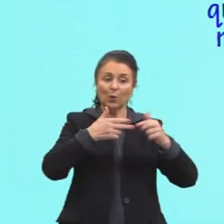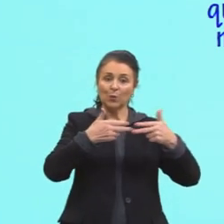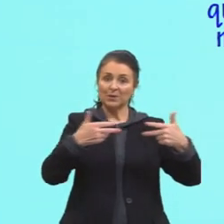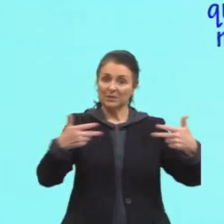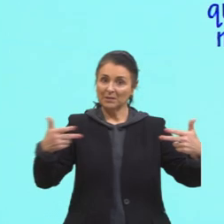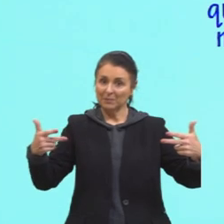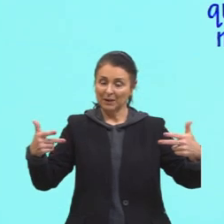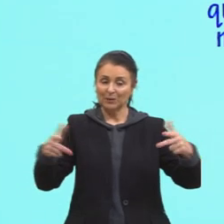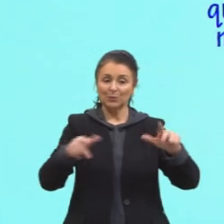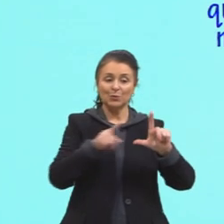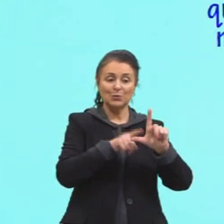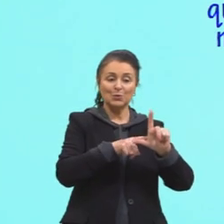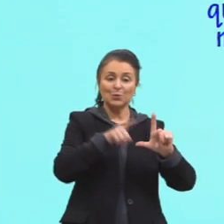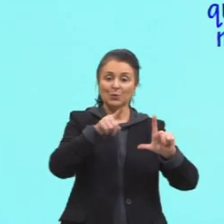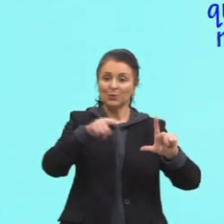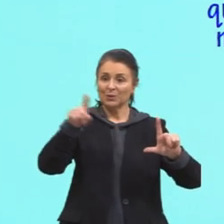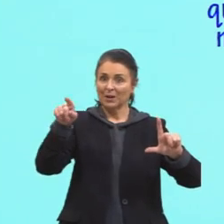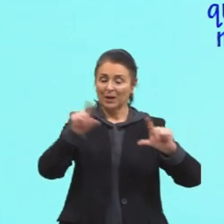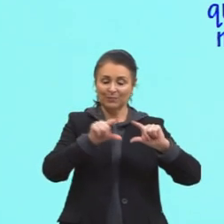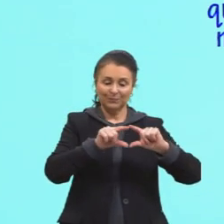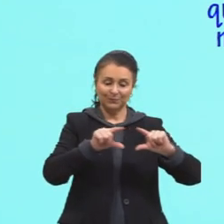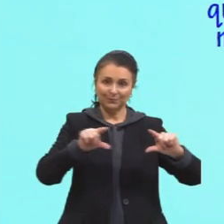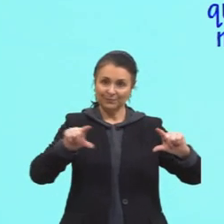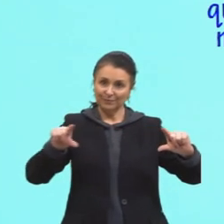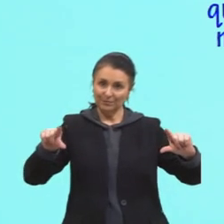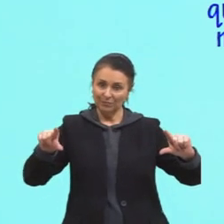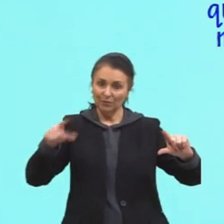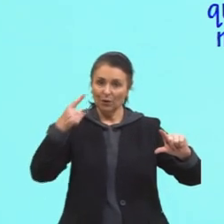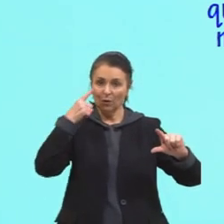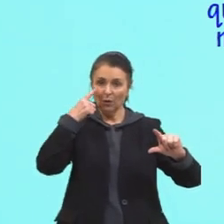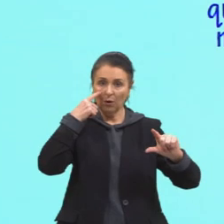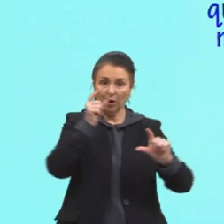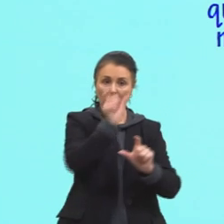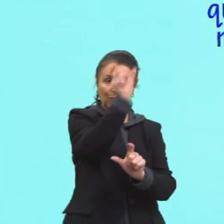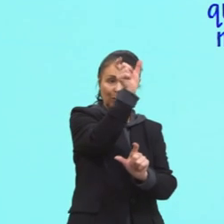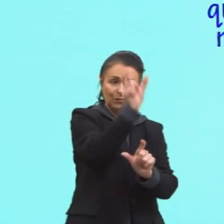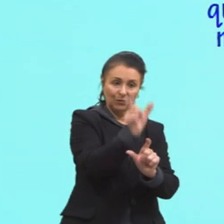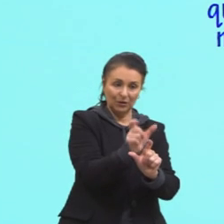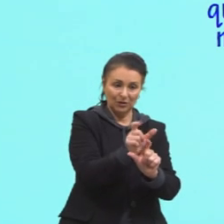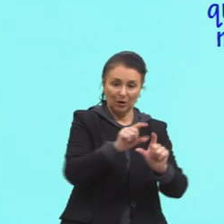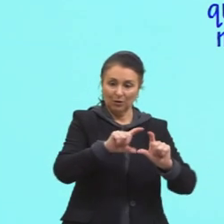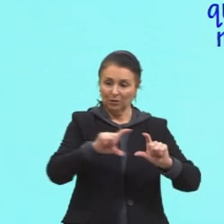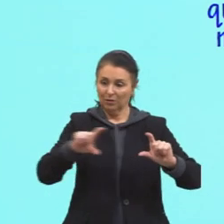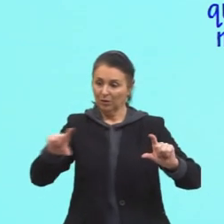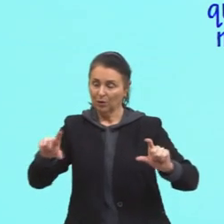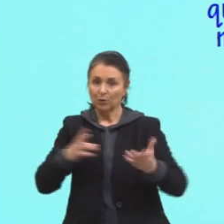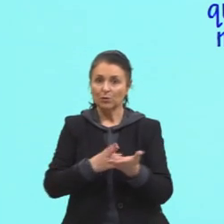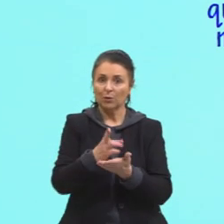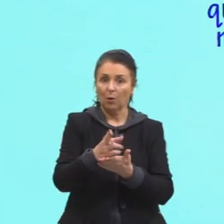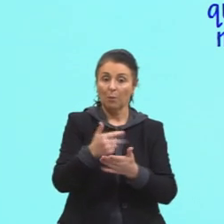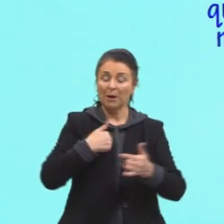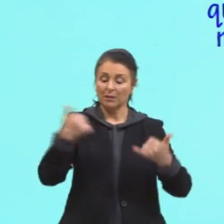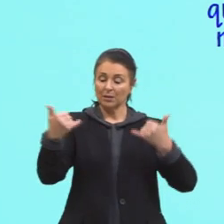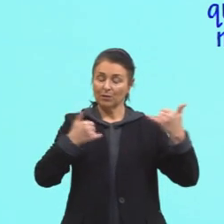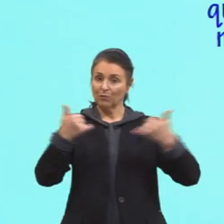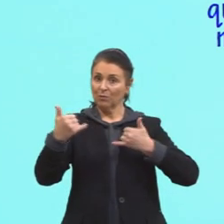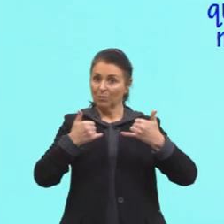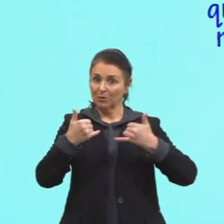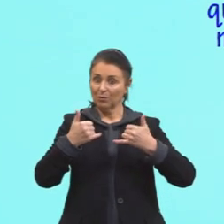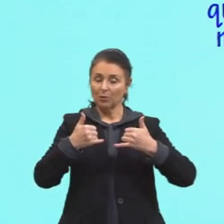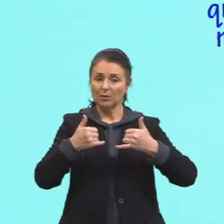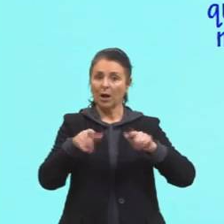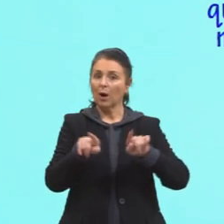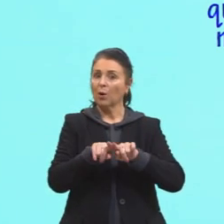barras. O eixo vertical e o horizontal permanecem. Só que agora as informações, elas estão o